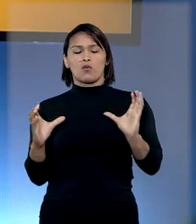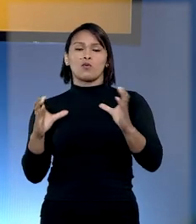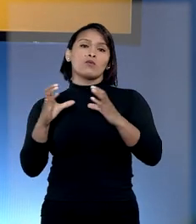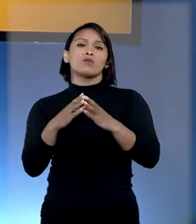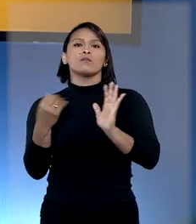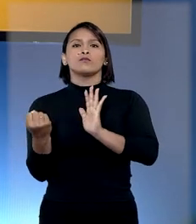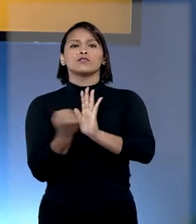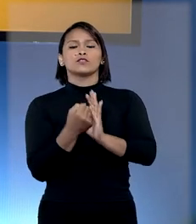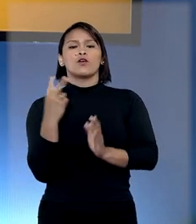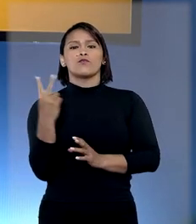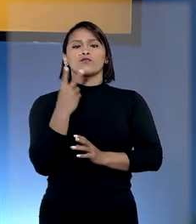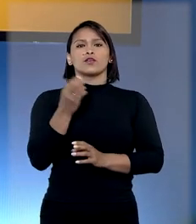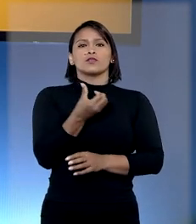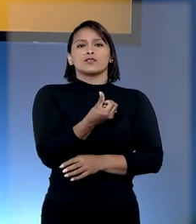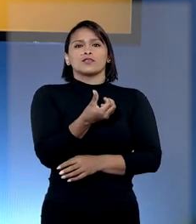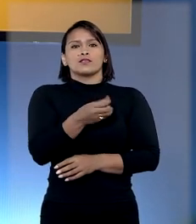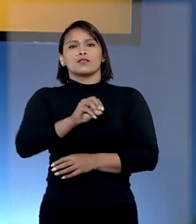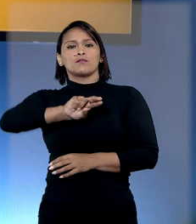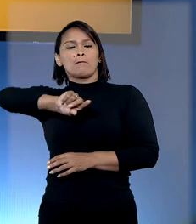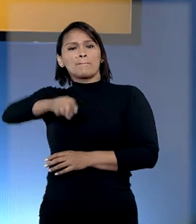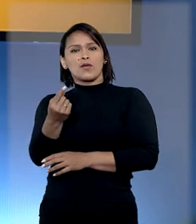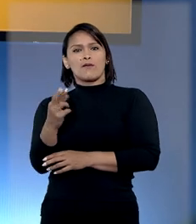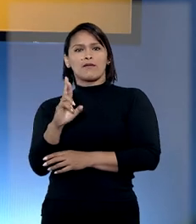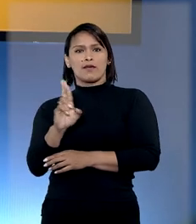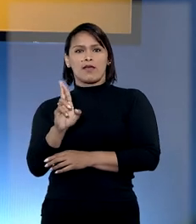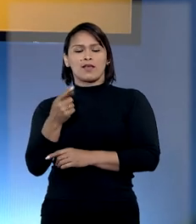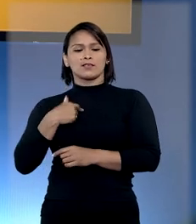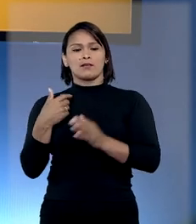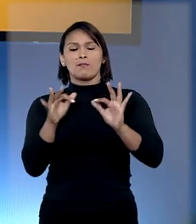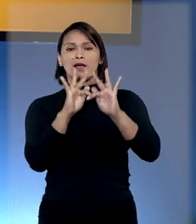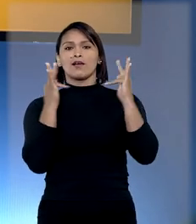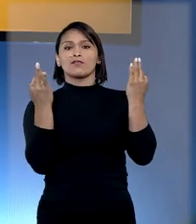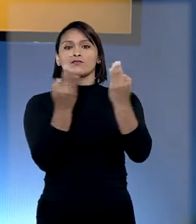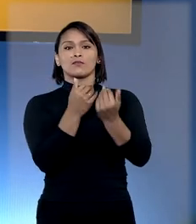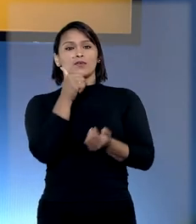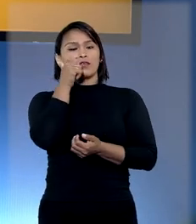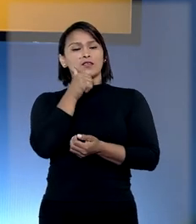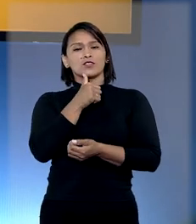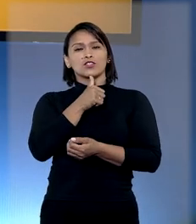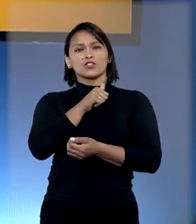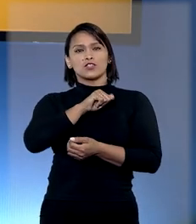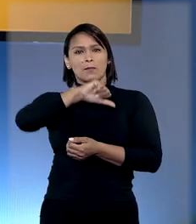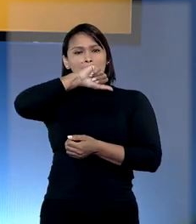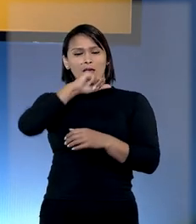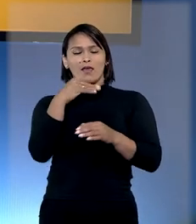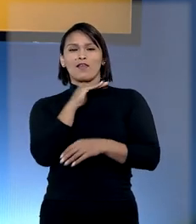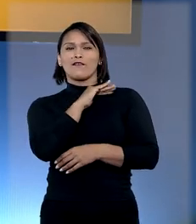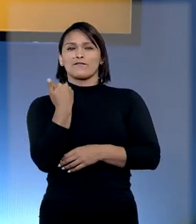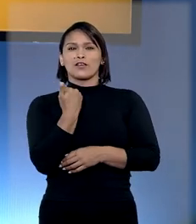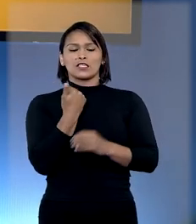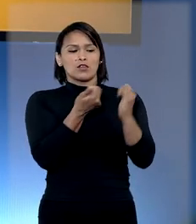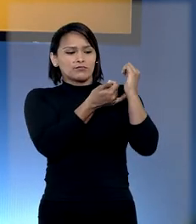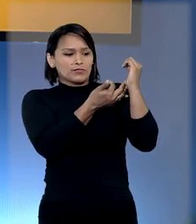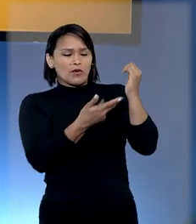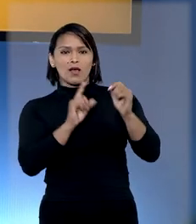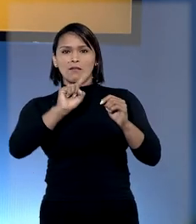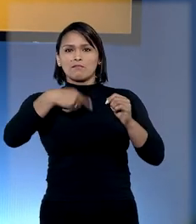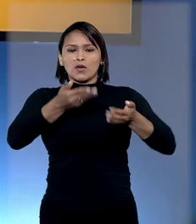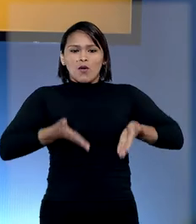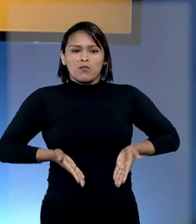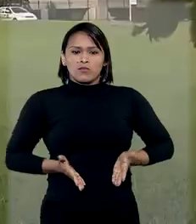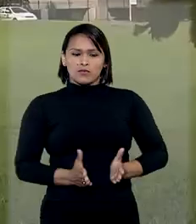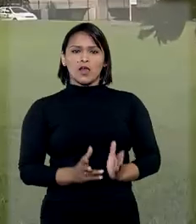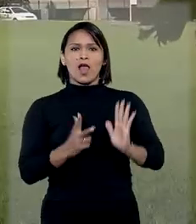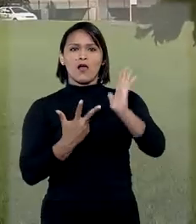o colegiado fixou o valor de R 600 mil para a família de mãe que faleceu por hemorragia no pós